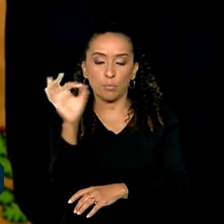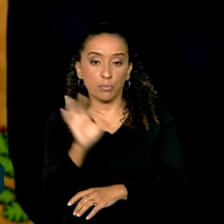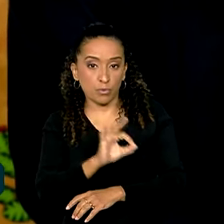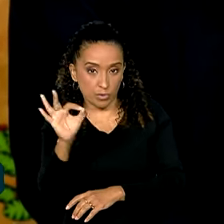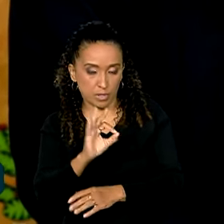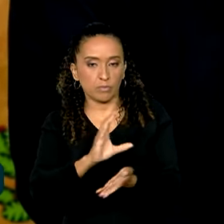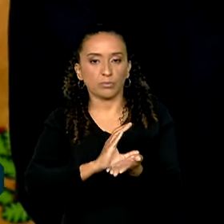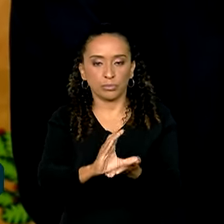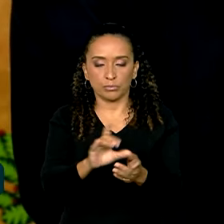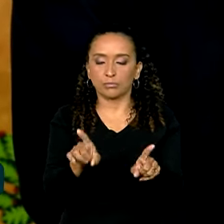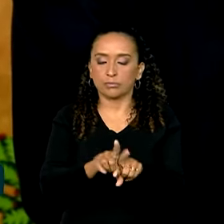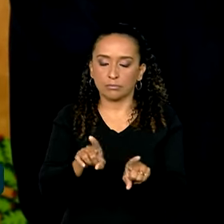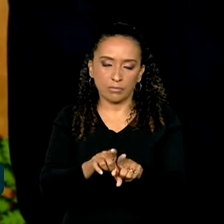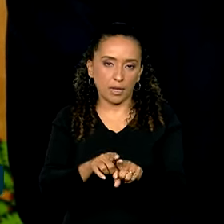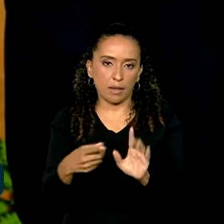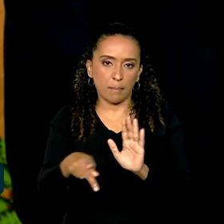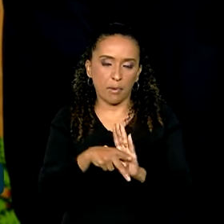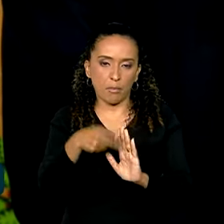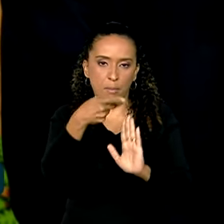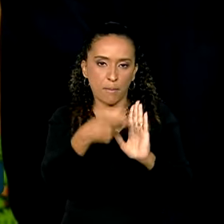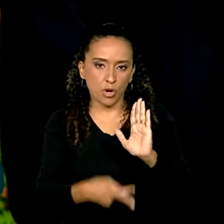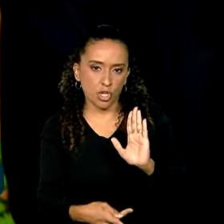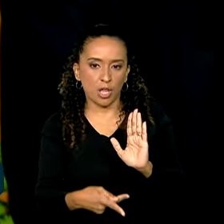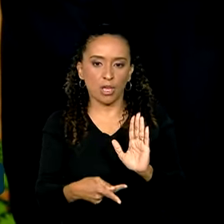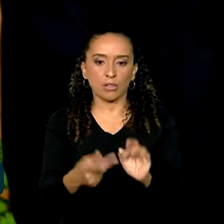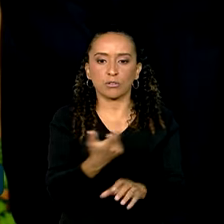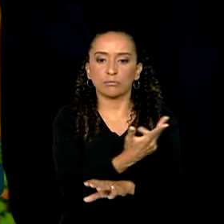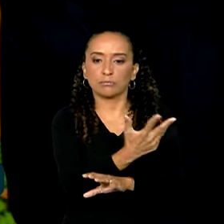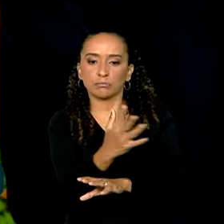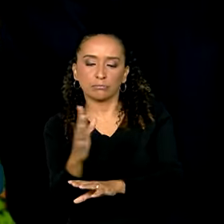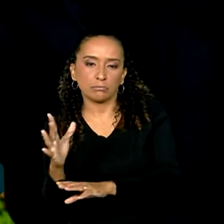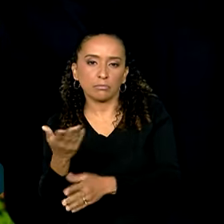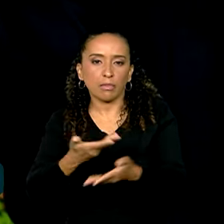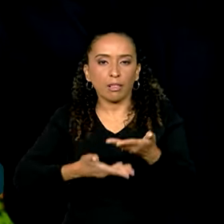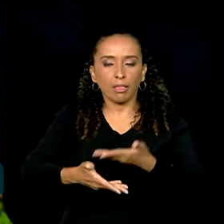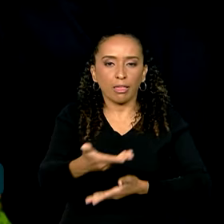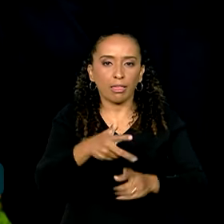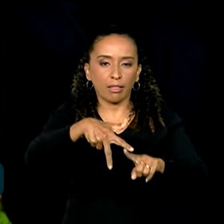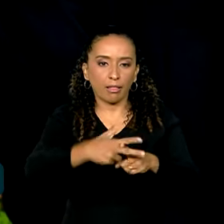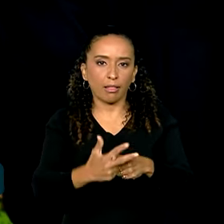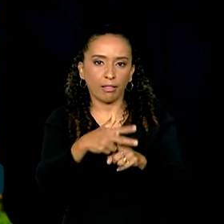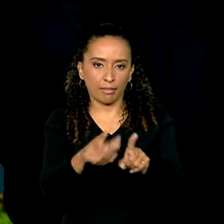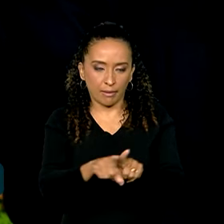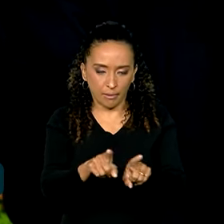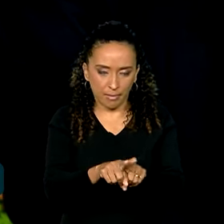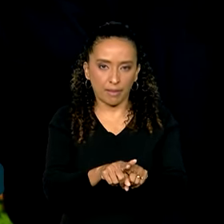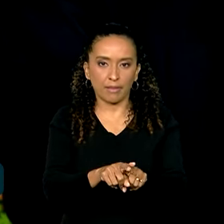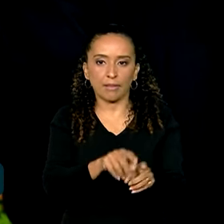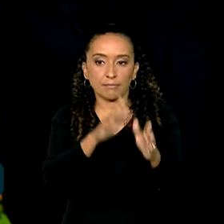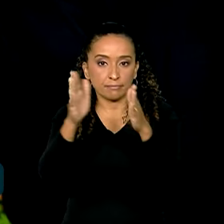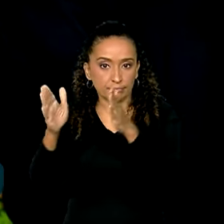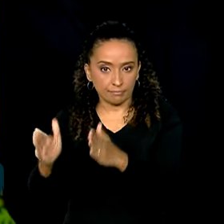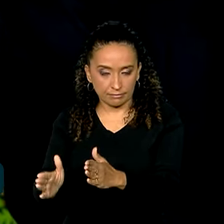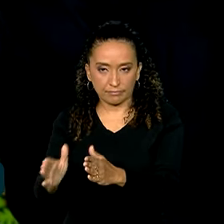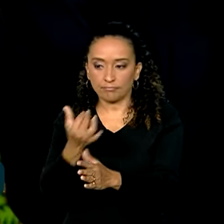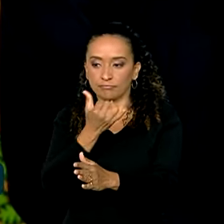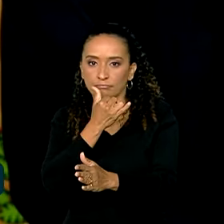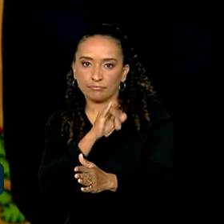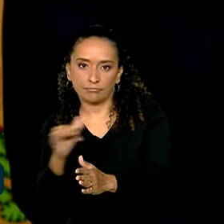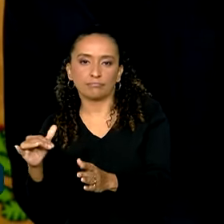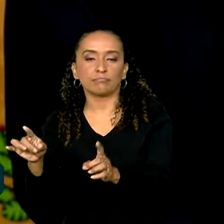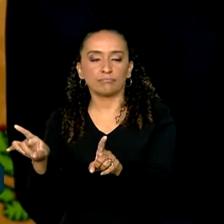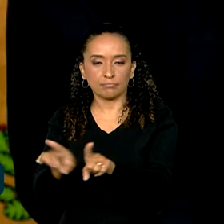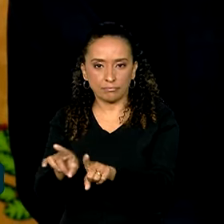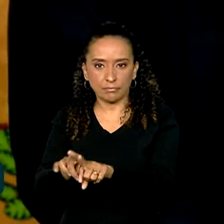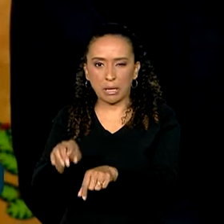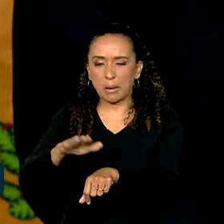desse recurso para projetos de manejo florestal e restauração florestal. Na parte de energia também,